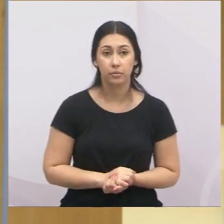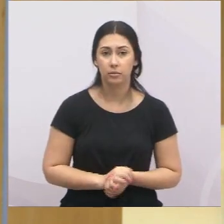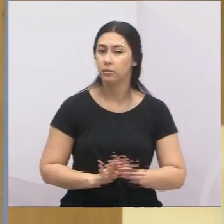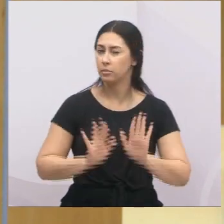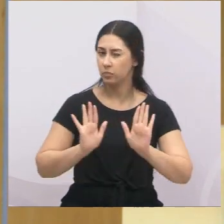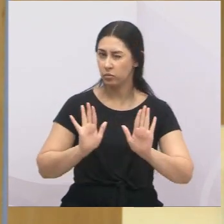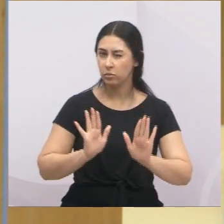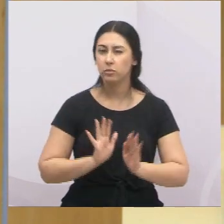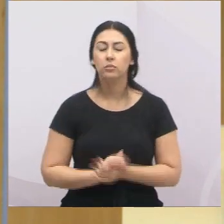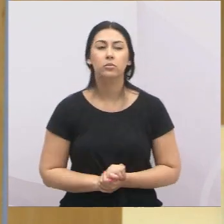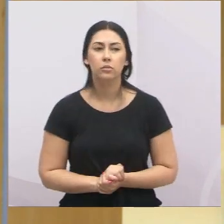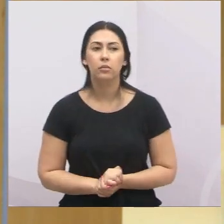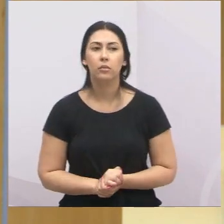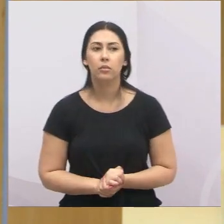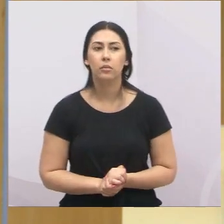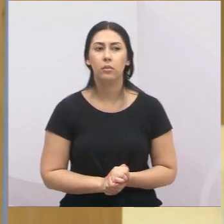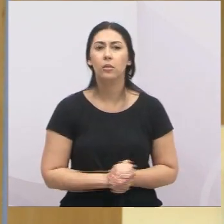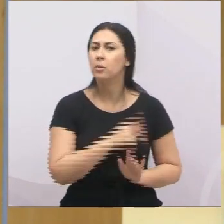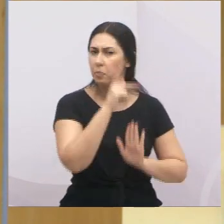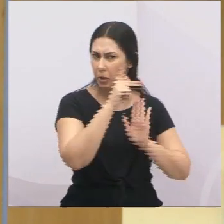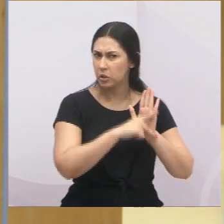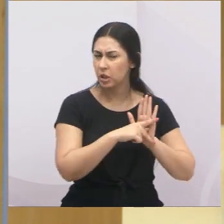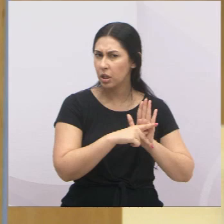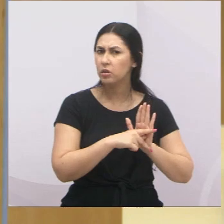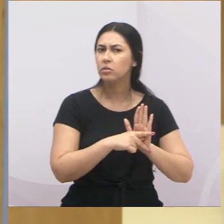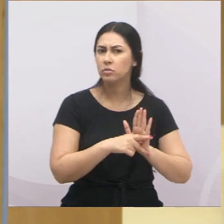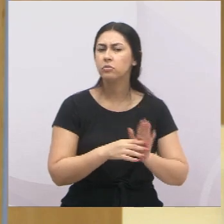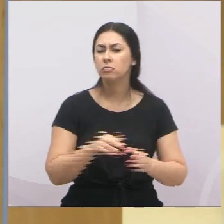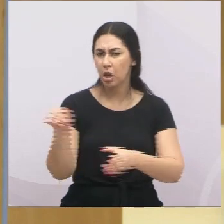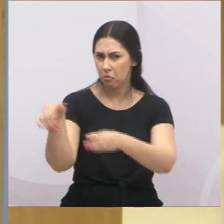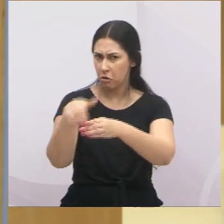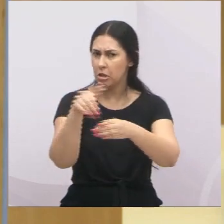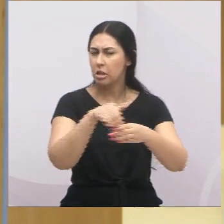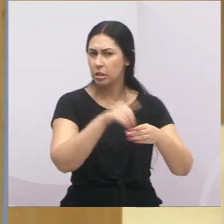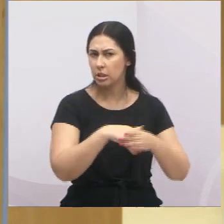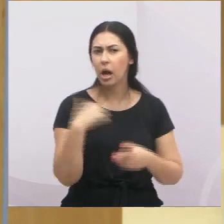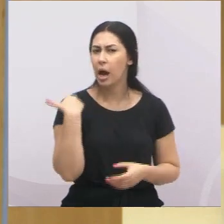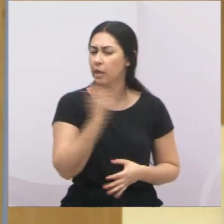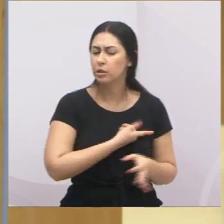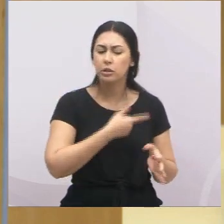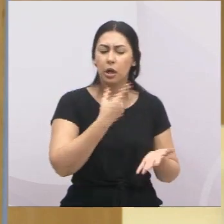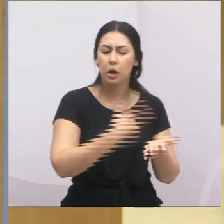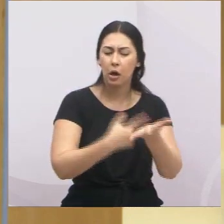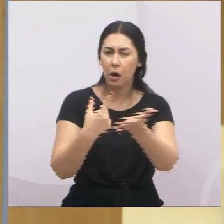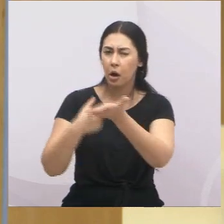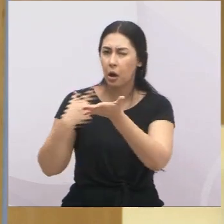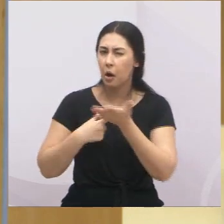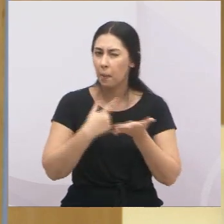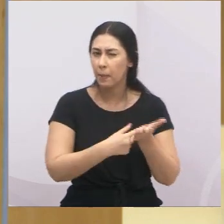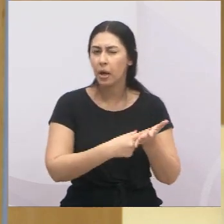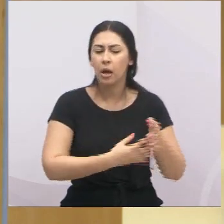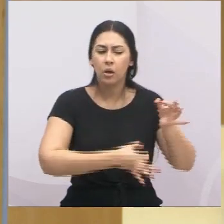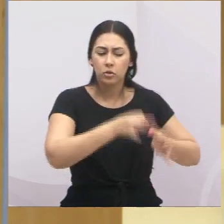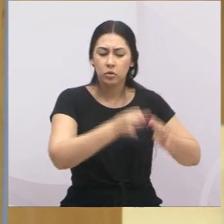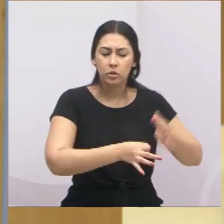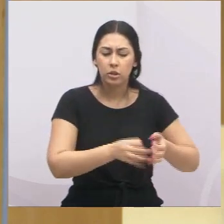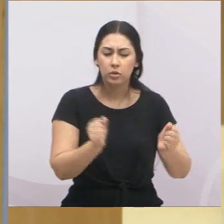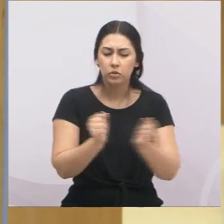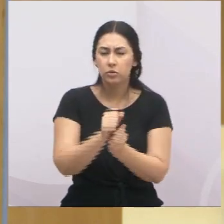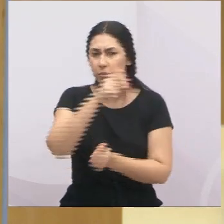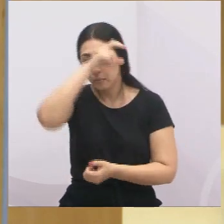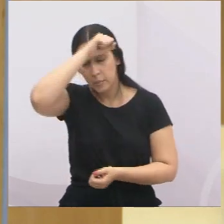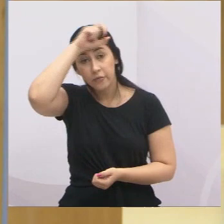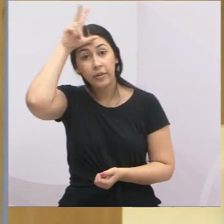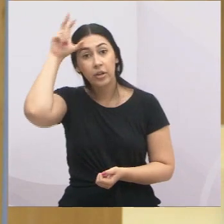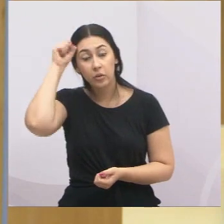já está aprovada pelas comissões, já acertamos a parte jurídica com a prefeitura,